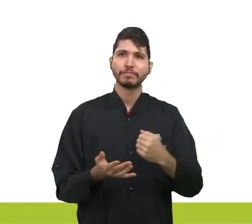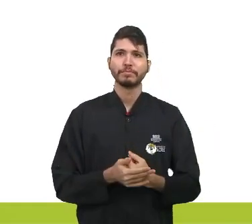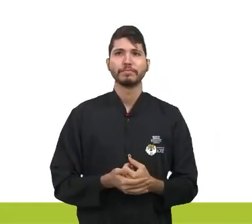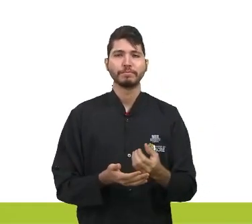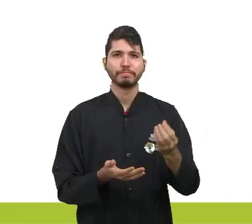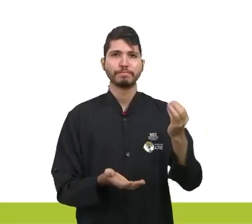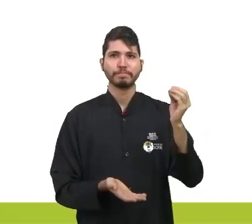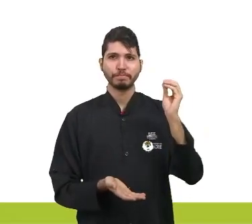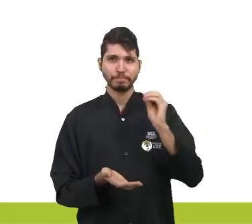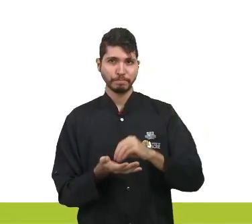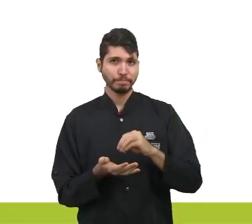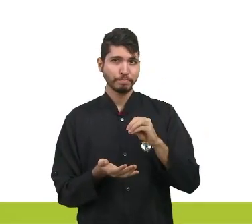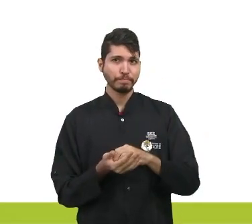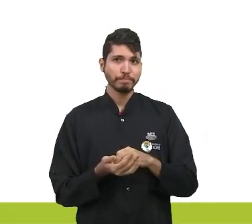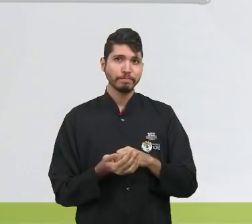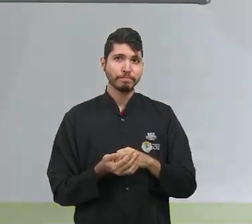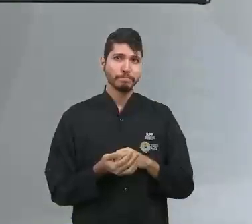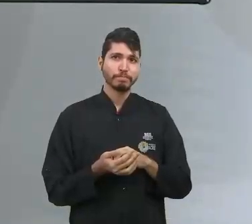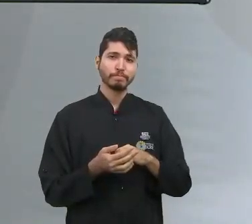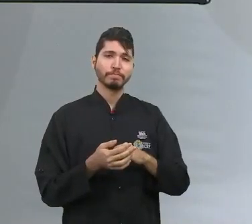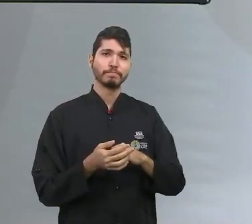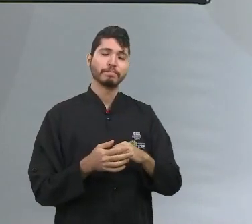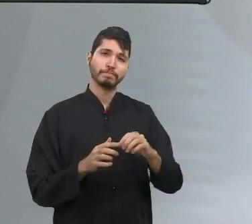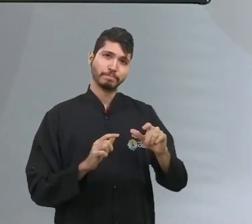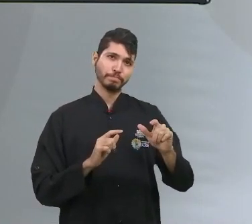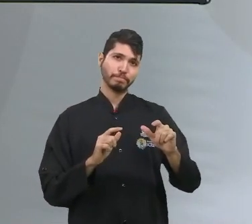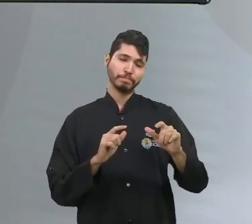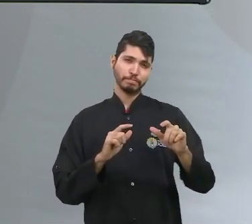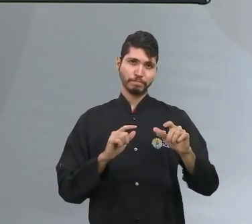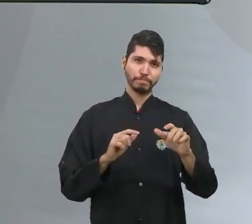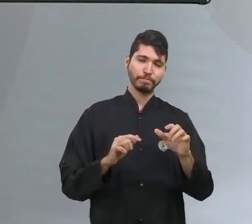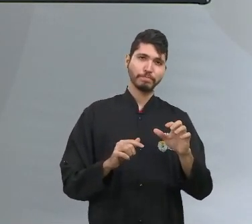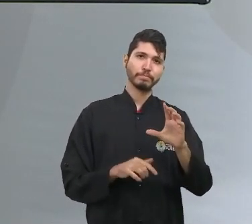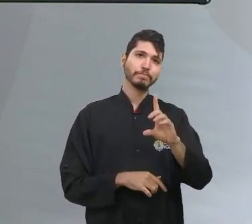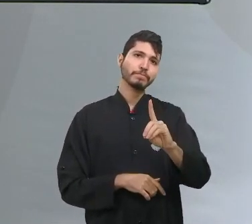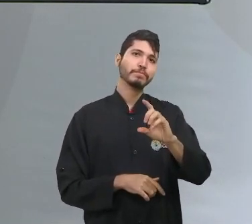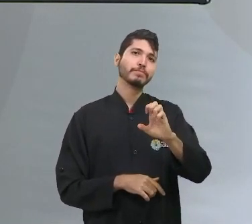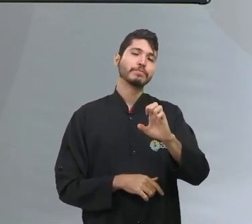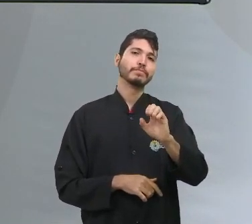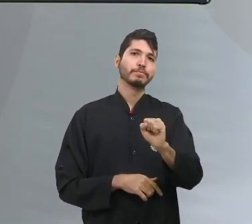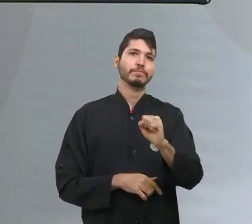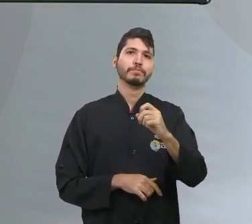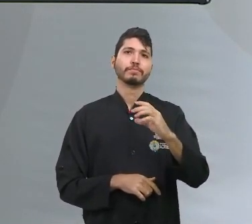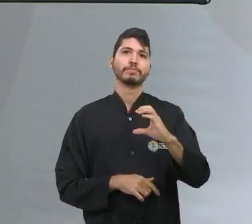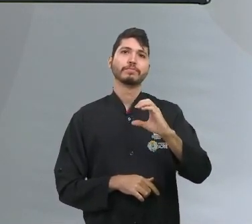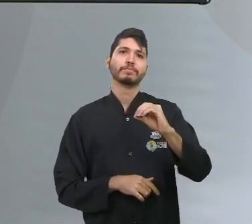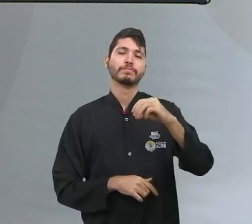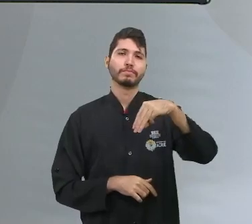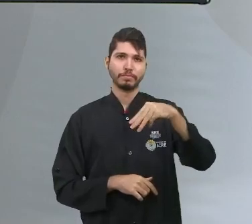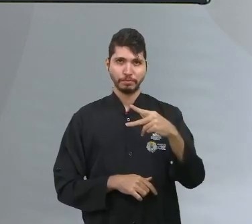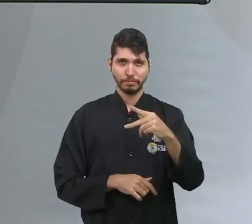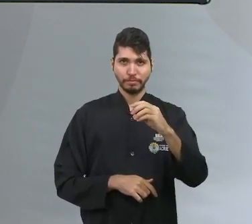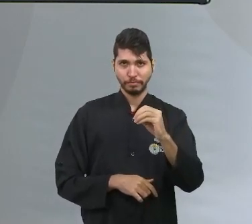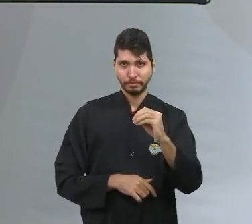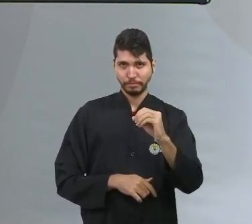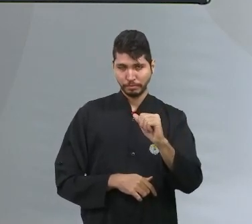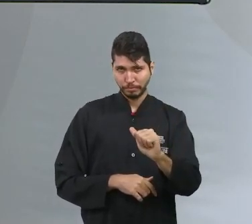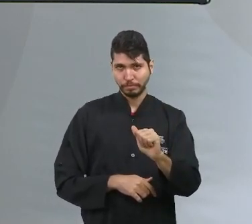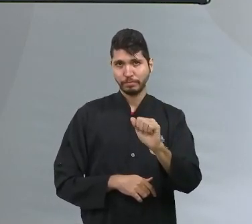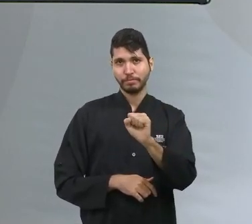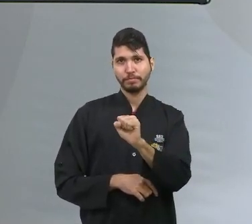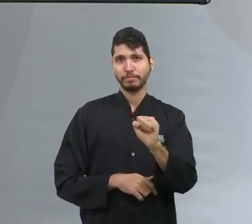quadros institucionais modernos. Como eu citei agora há pouco a todos vocês, o nosso país,